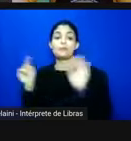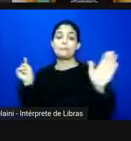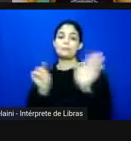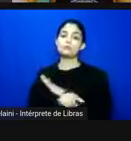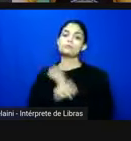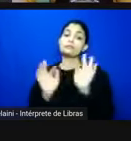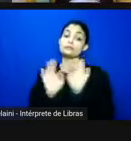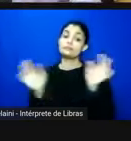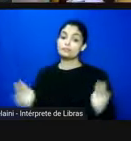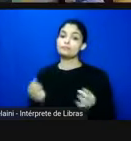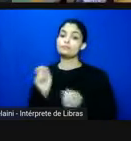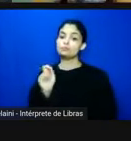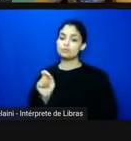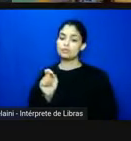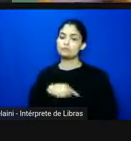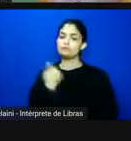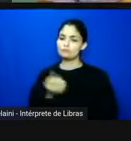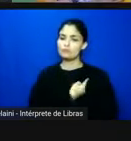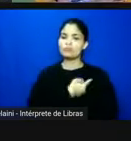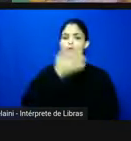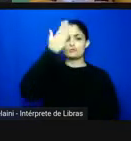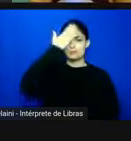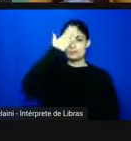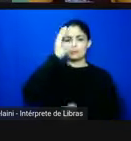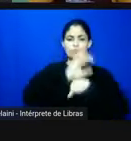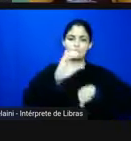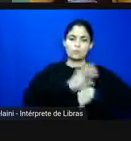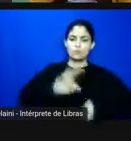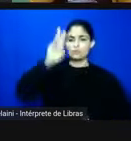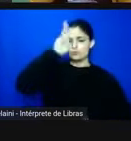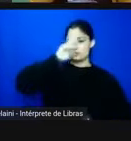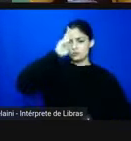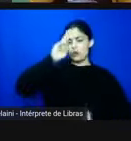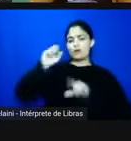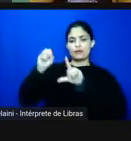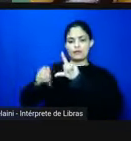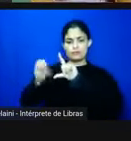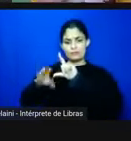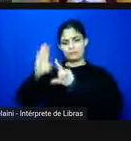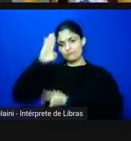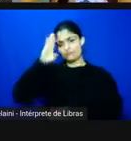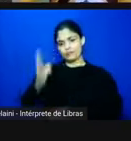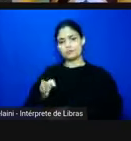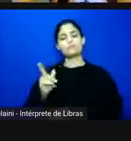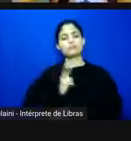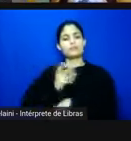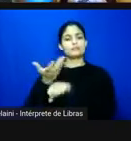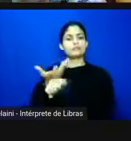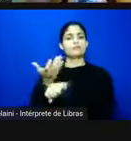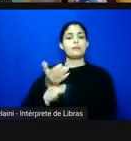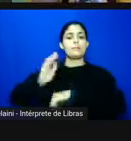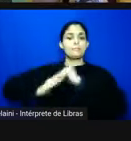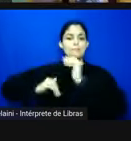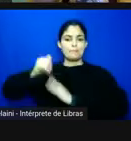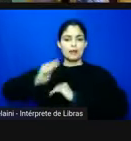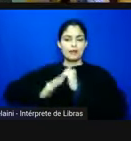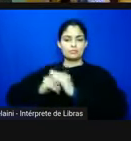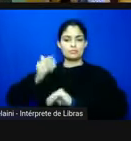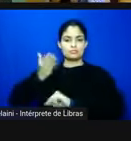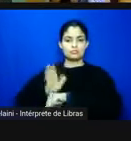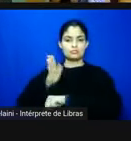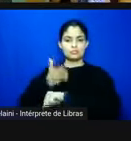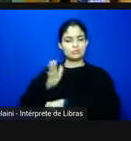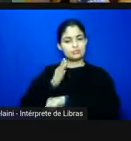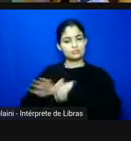a gente sabe que diversas diversos cursos da história da licenciatura principalmente tem a disciplina de práticas de ensino de história né